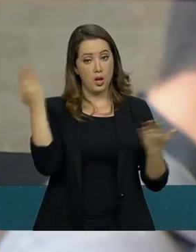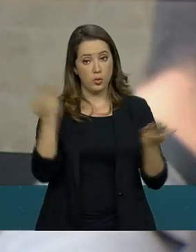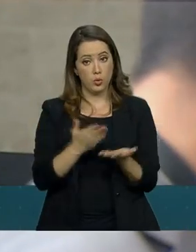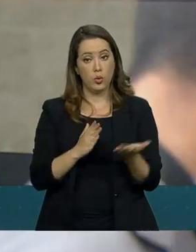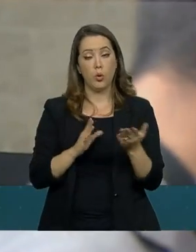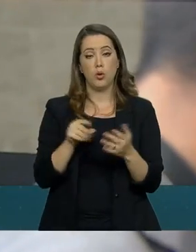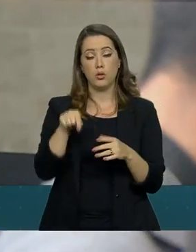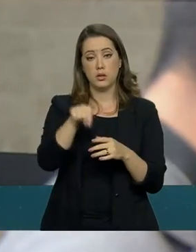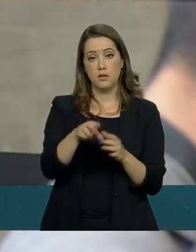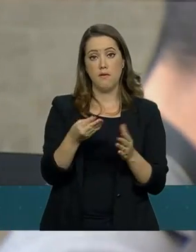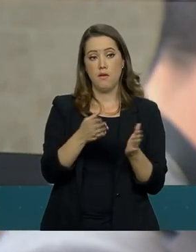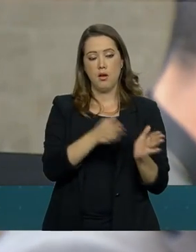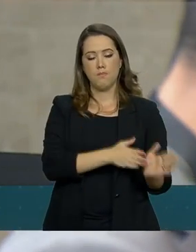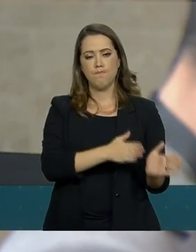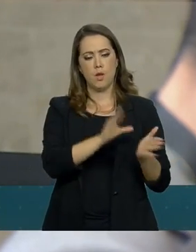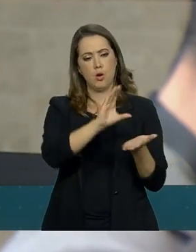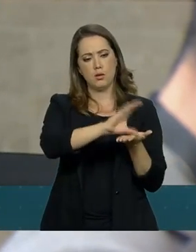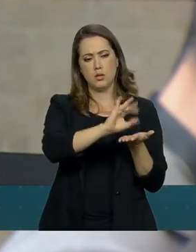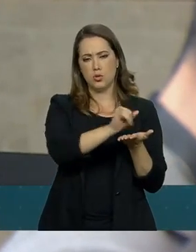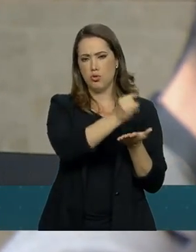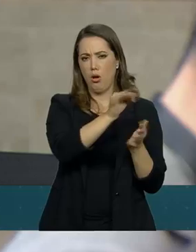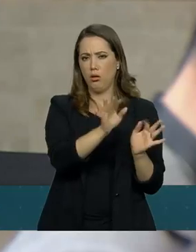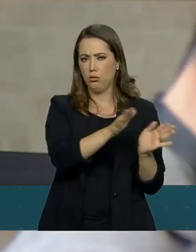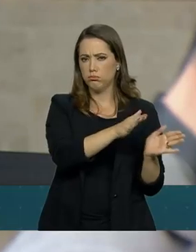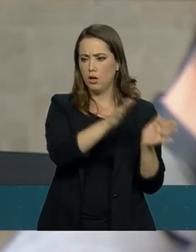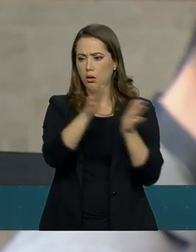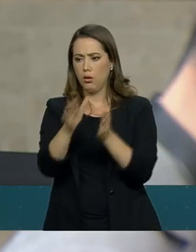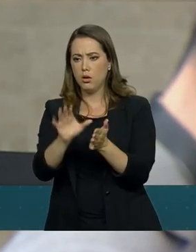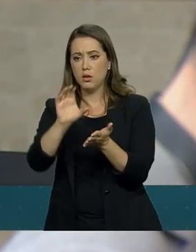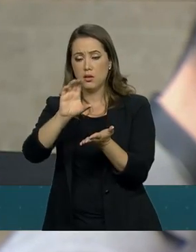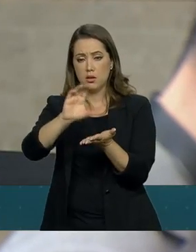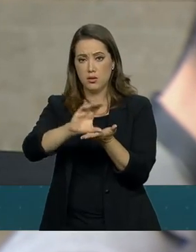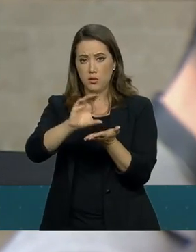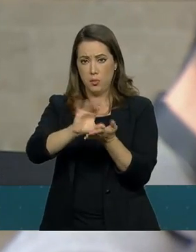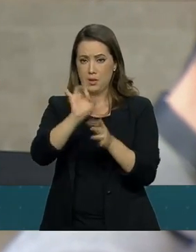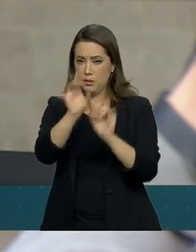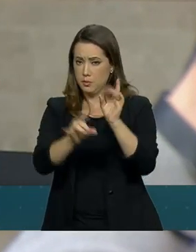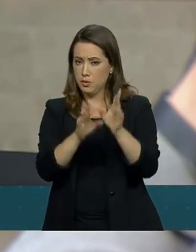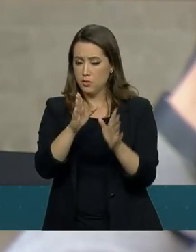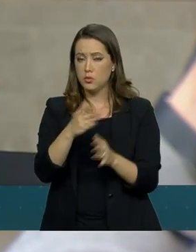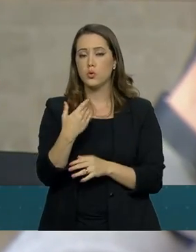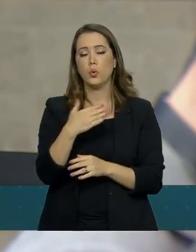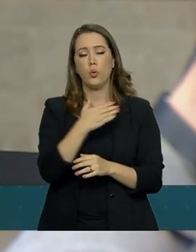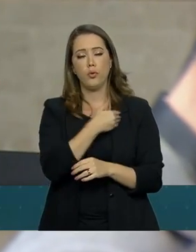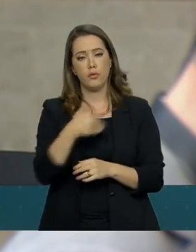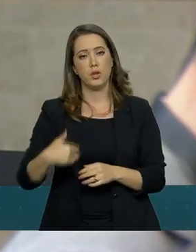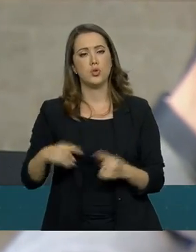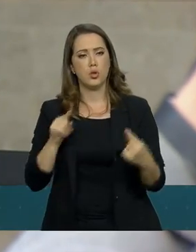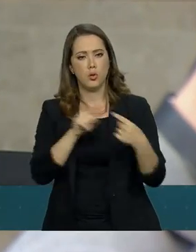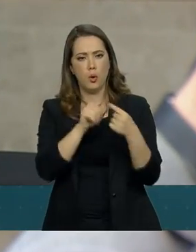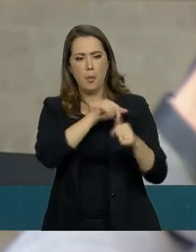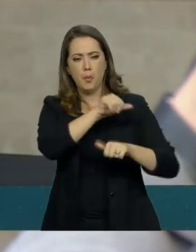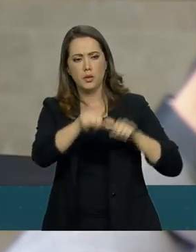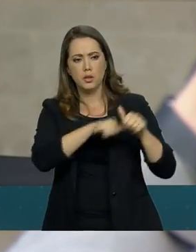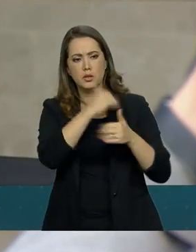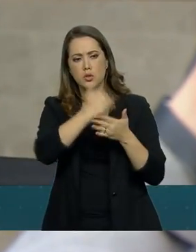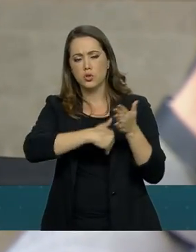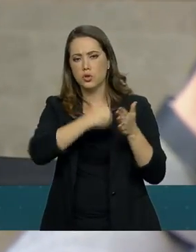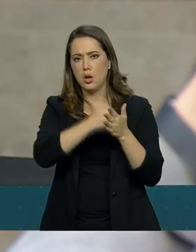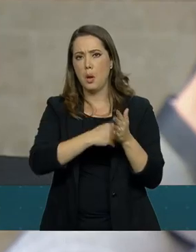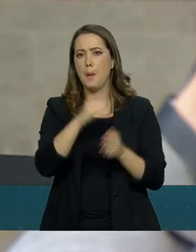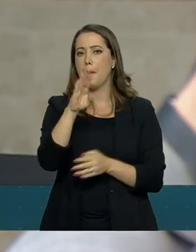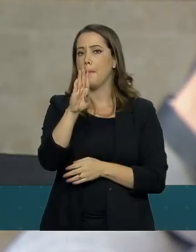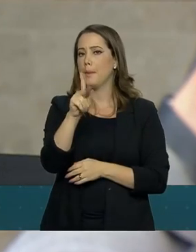vai para a Comissão Especial e se o governo já concorda em retirar da proposta as mudanças no BPC